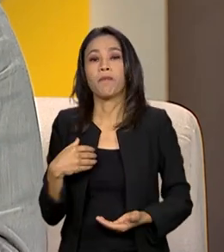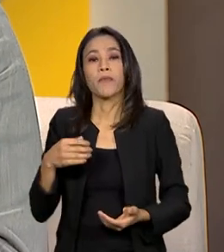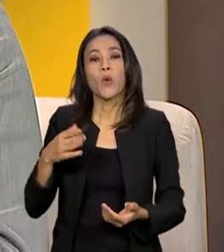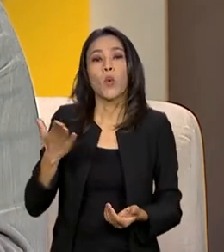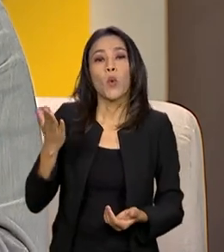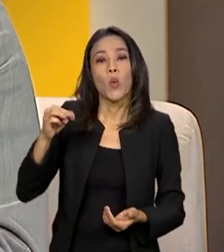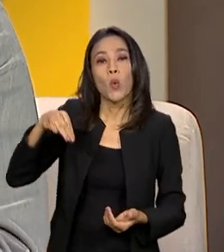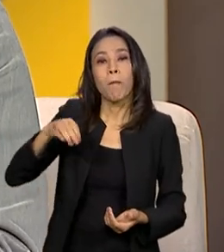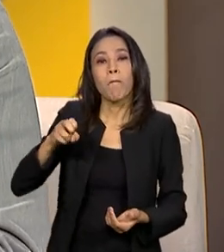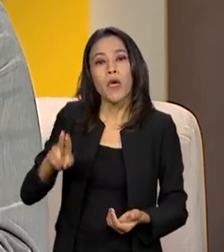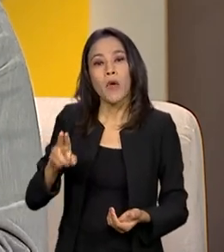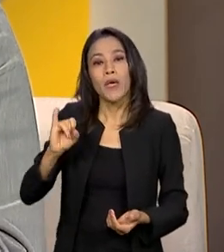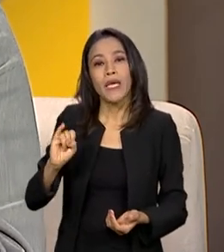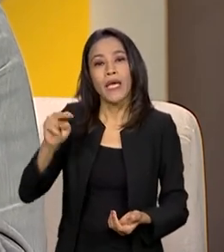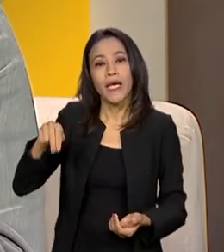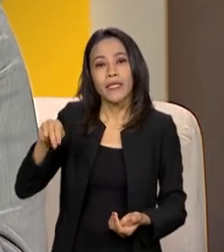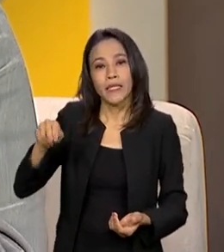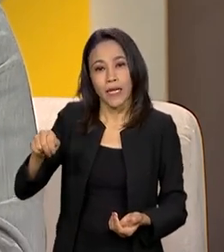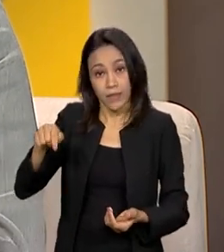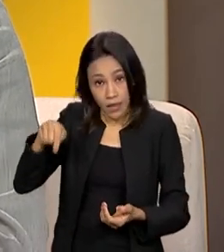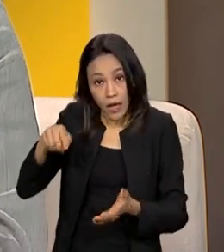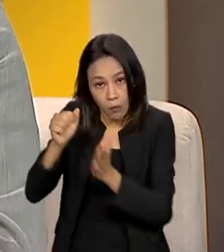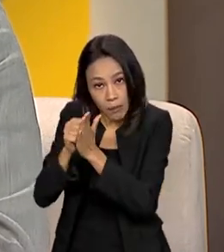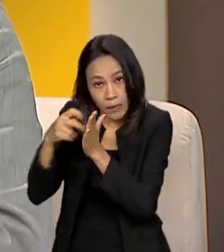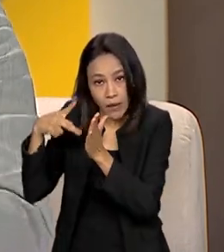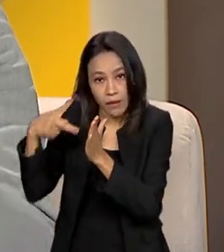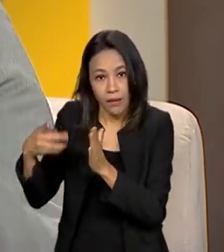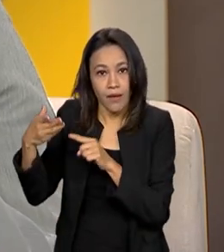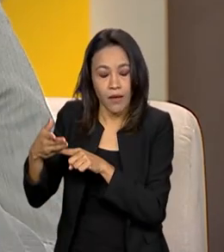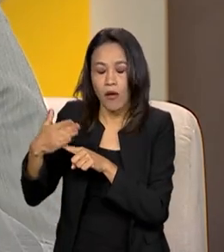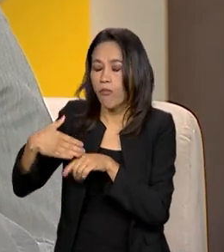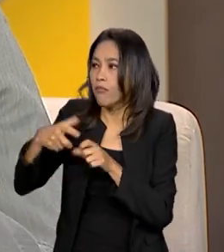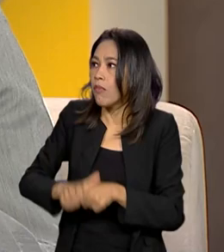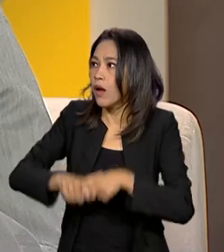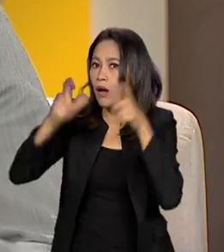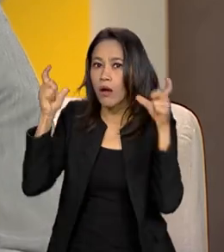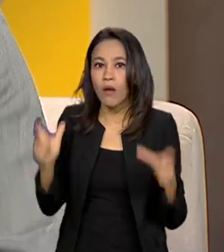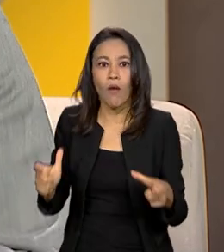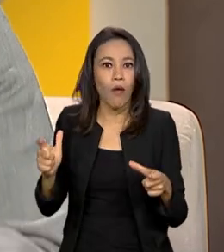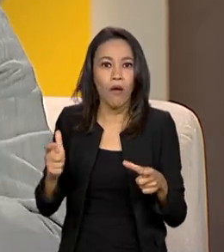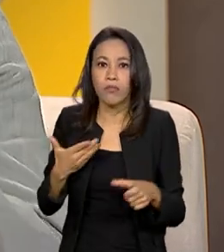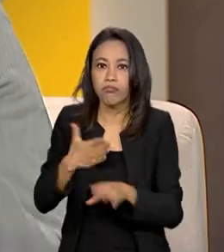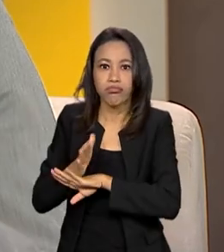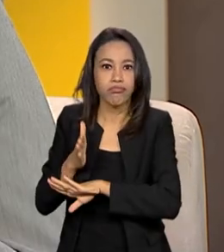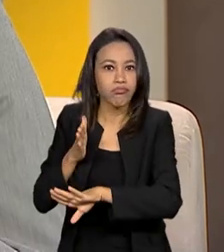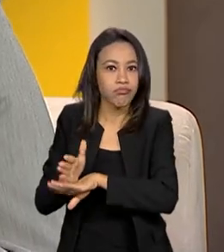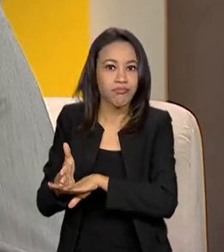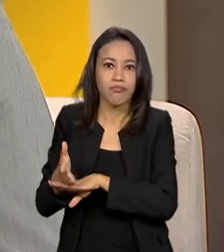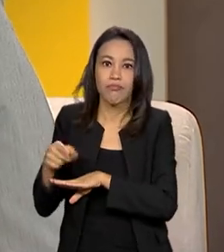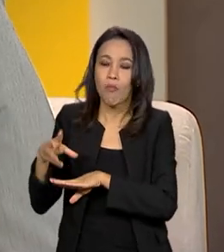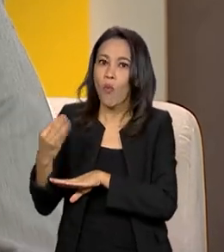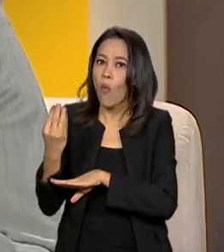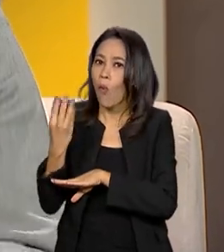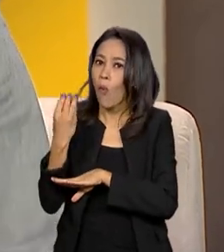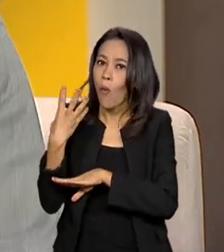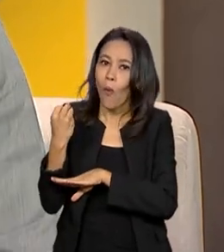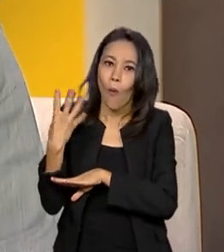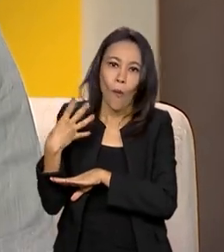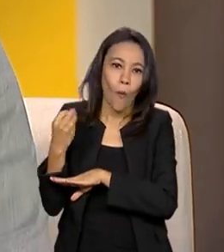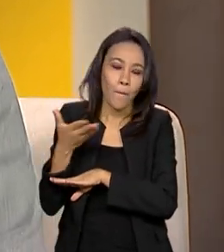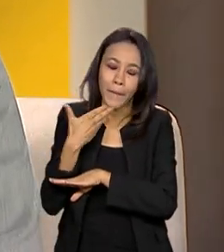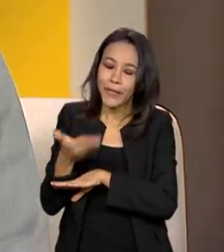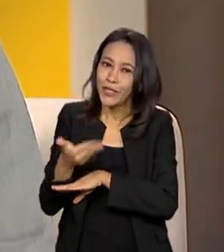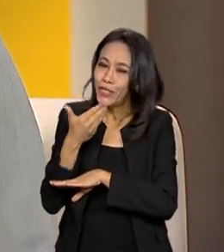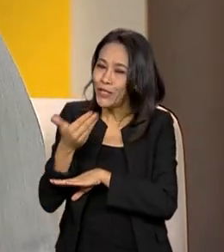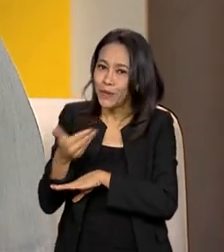aplicativo do INSS, é a maior agência do INSS. Ela é maior que todas as outras juntas em termos de solicitação de